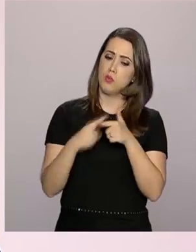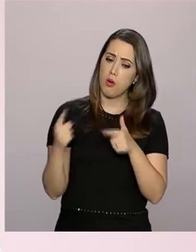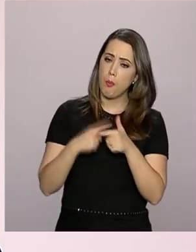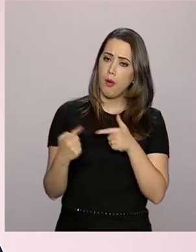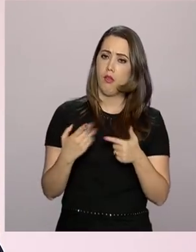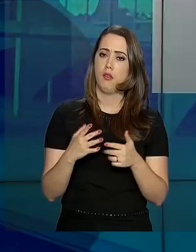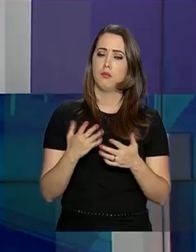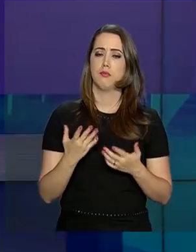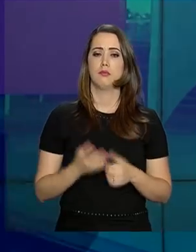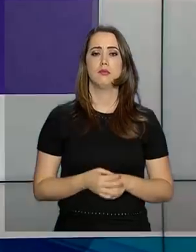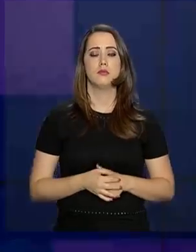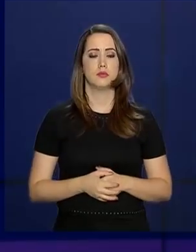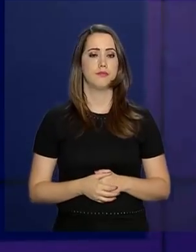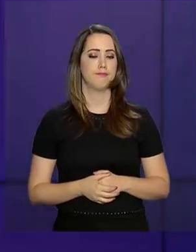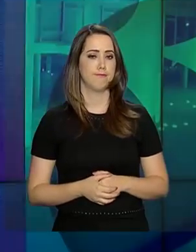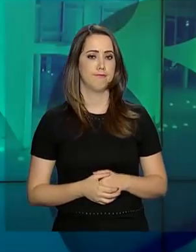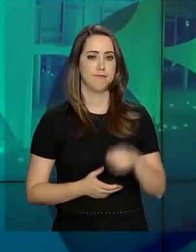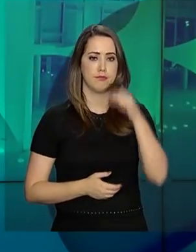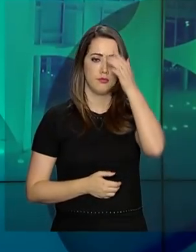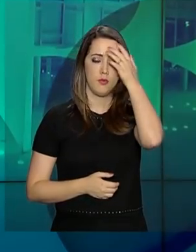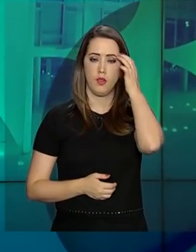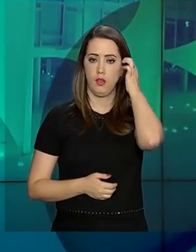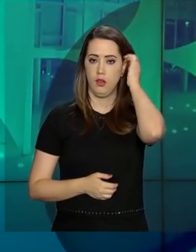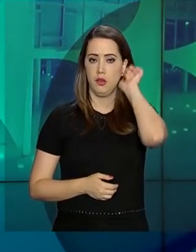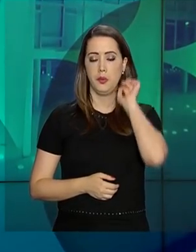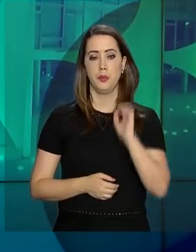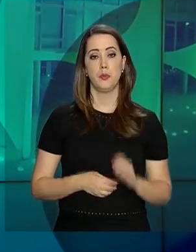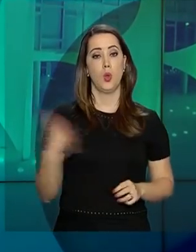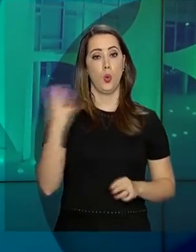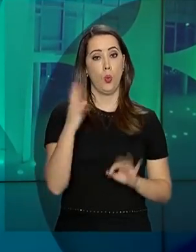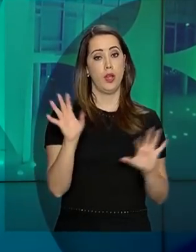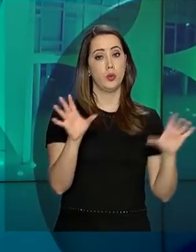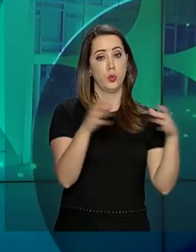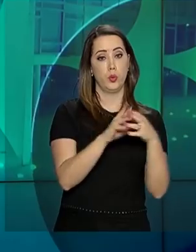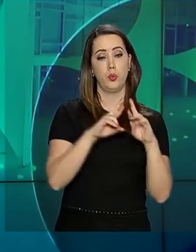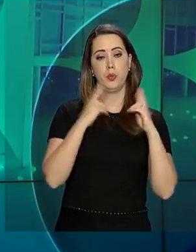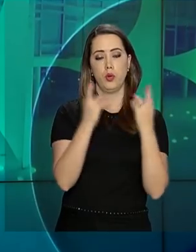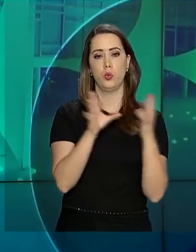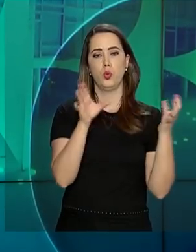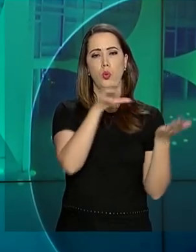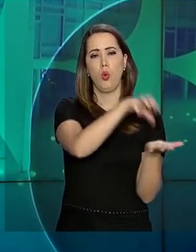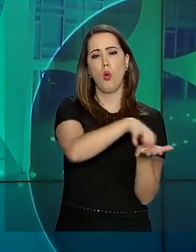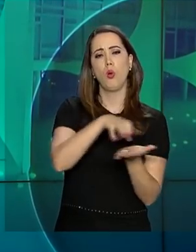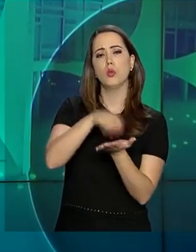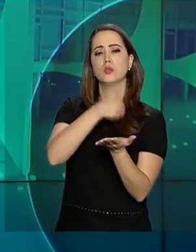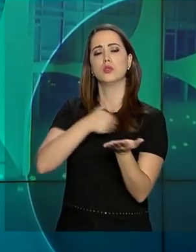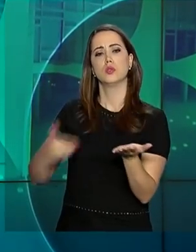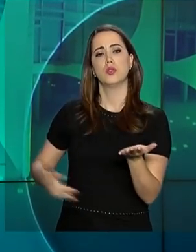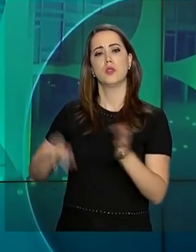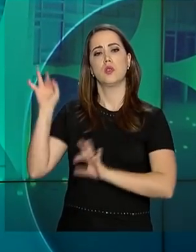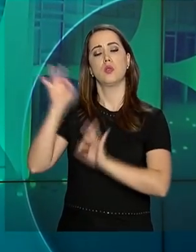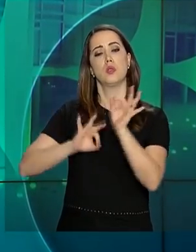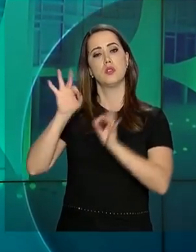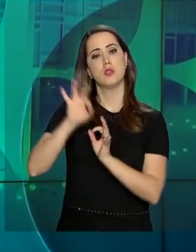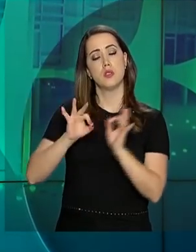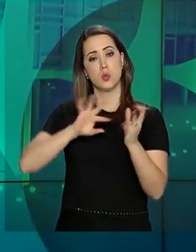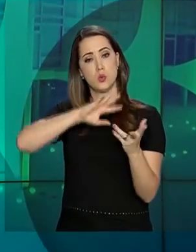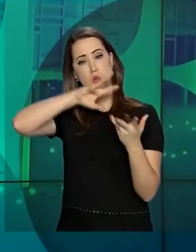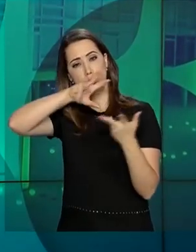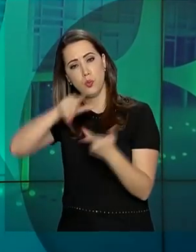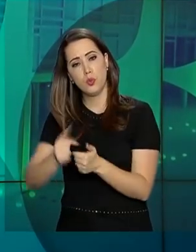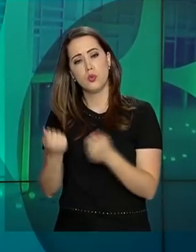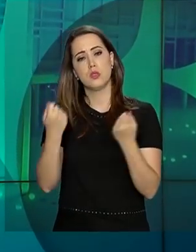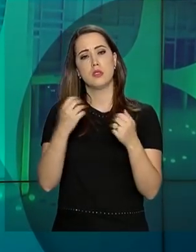infração. O quarto grupo reúne órgãos públicos e organizações internacionais. Essas empresas